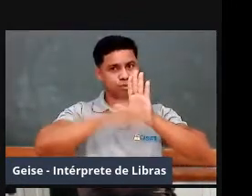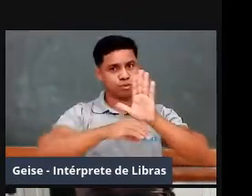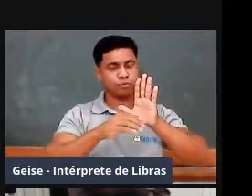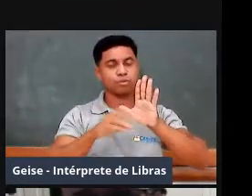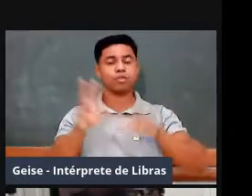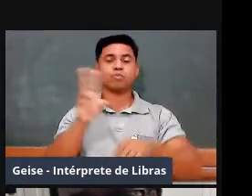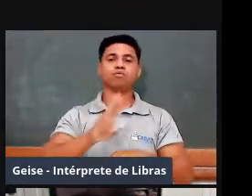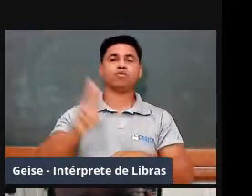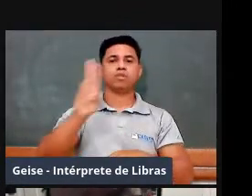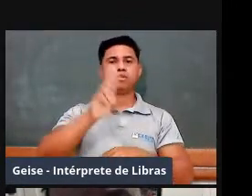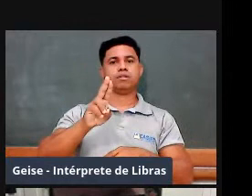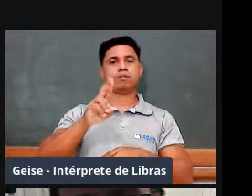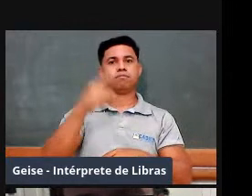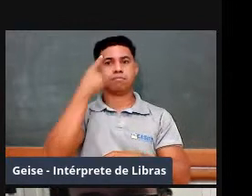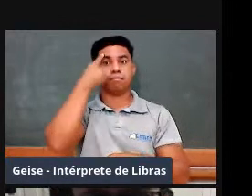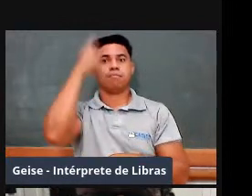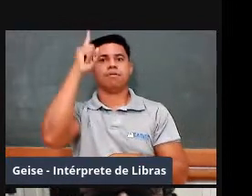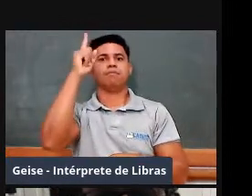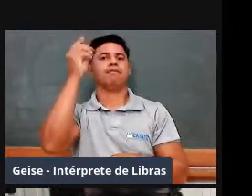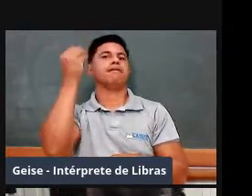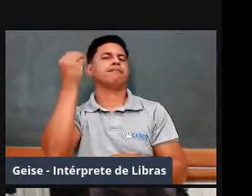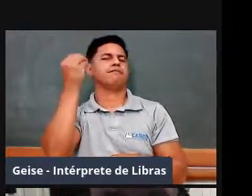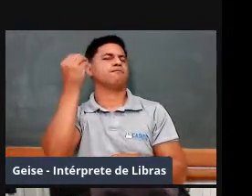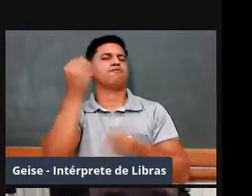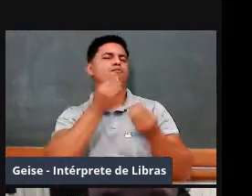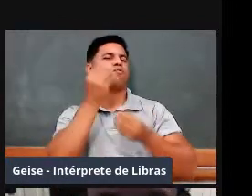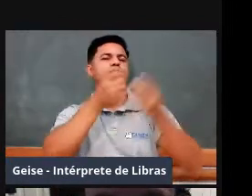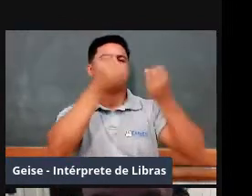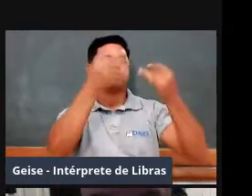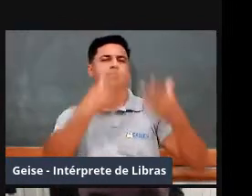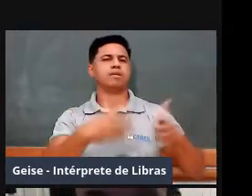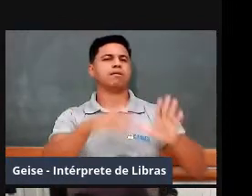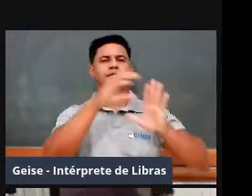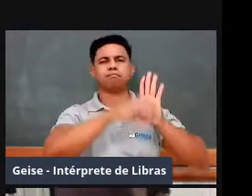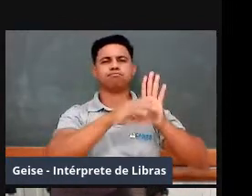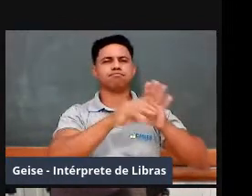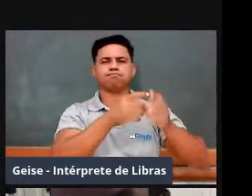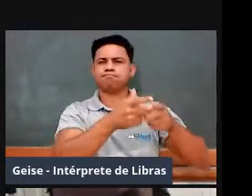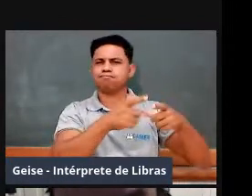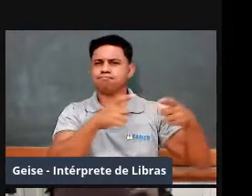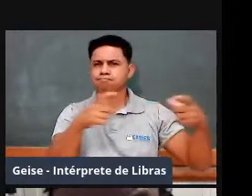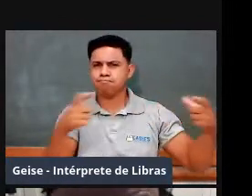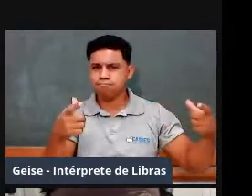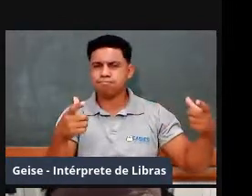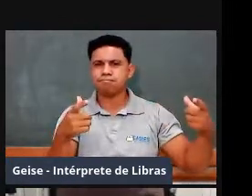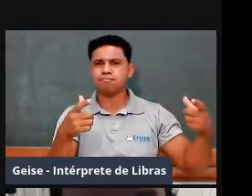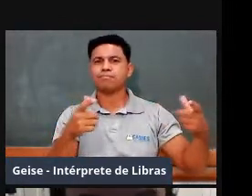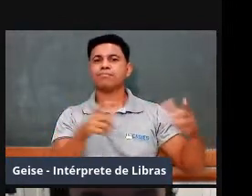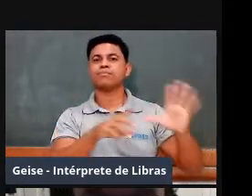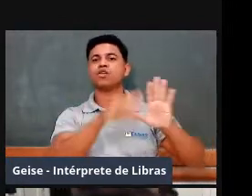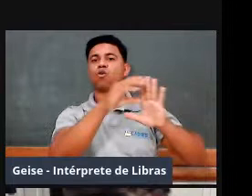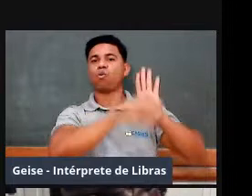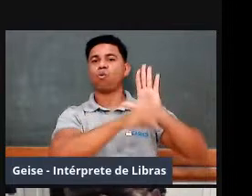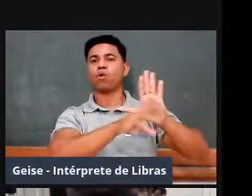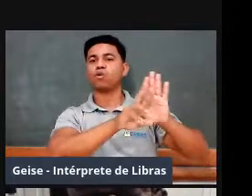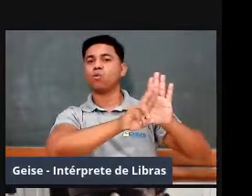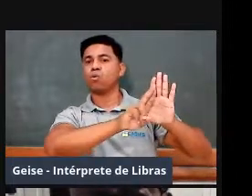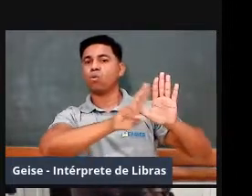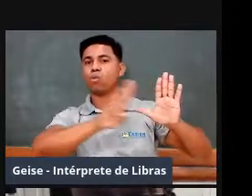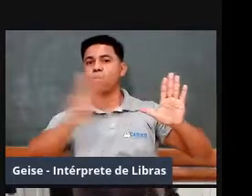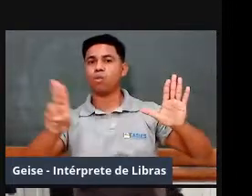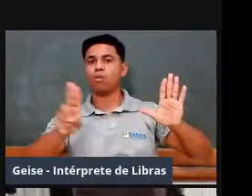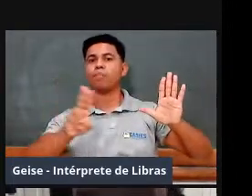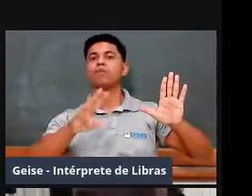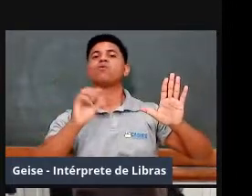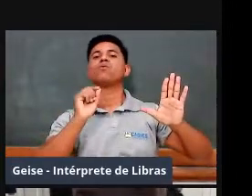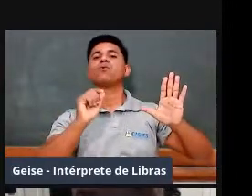currículo de uma maneira bastante ampla, muito ampla mesmo, e a gente vai chamar de currículos aqueles documentos que